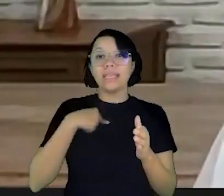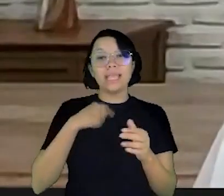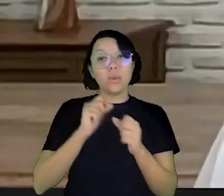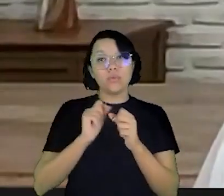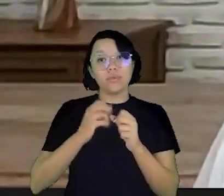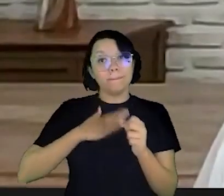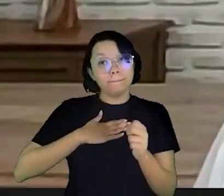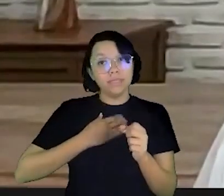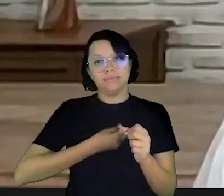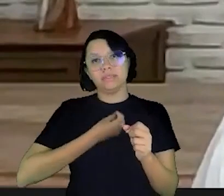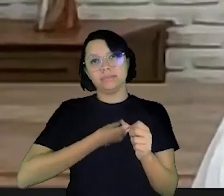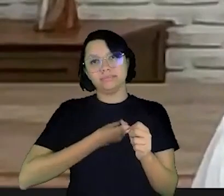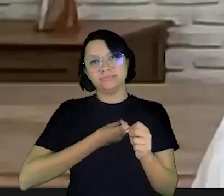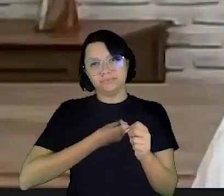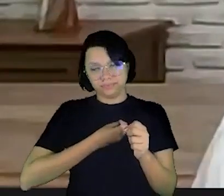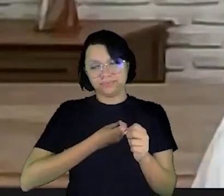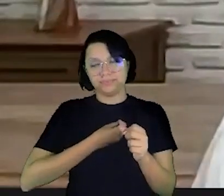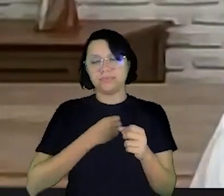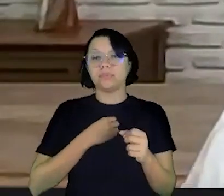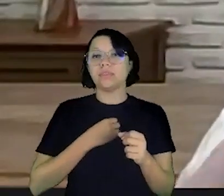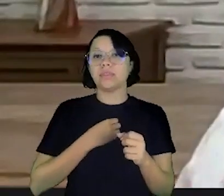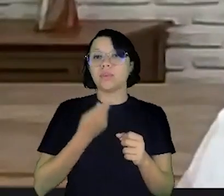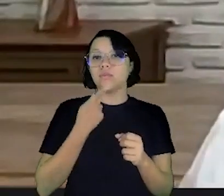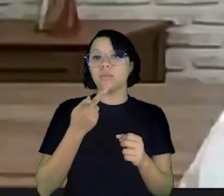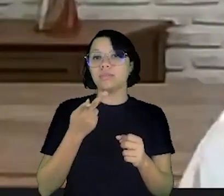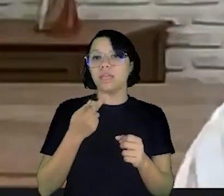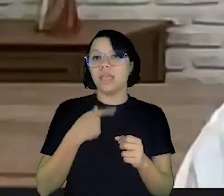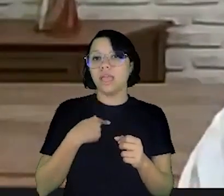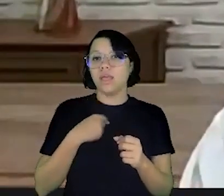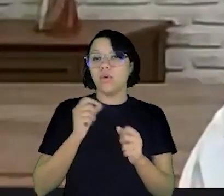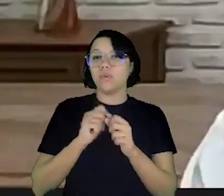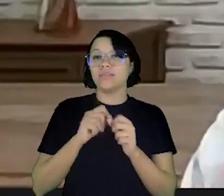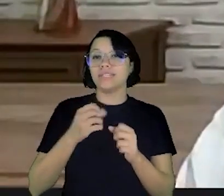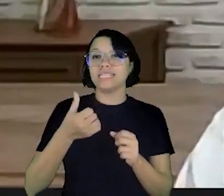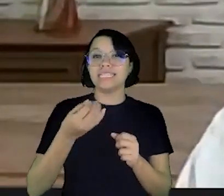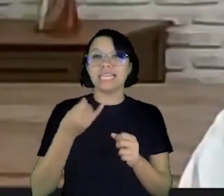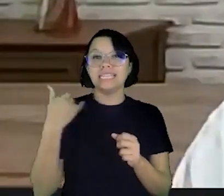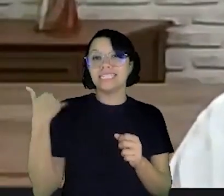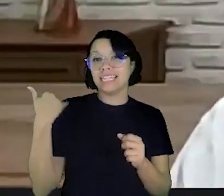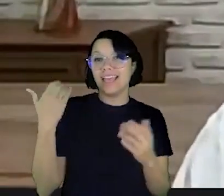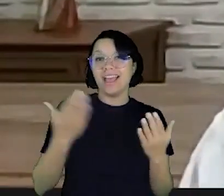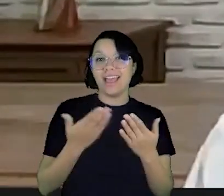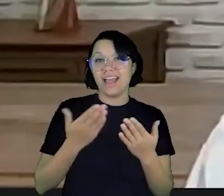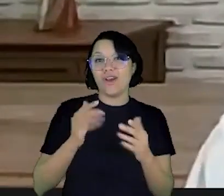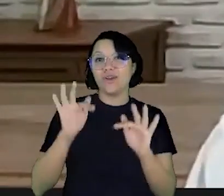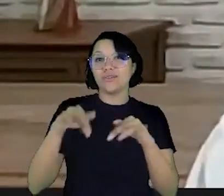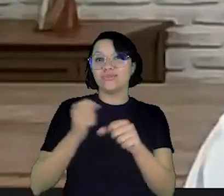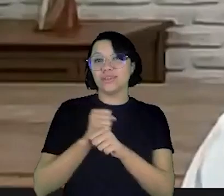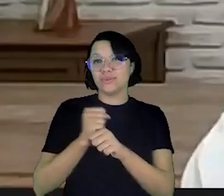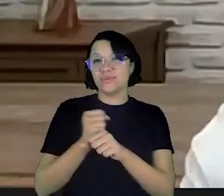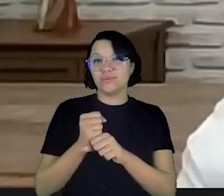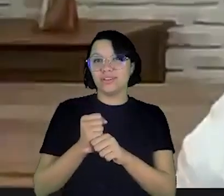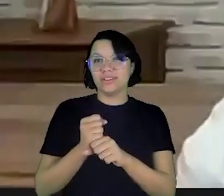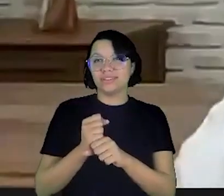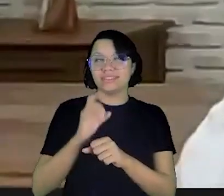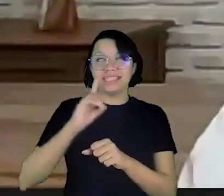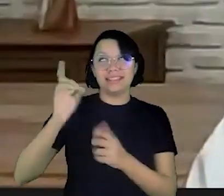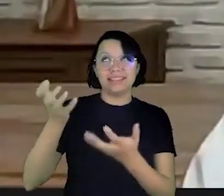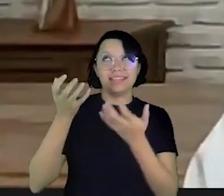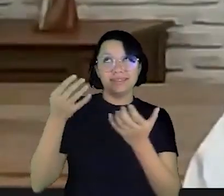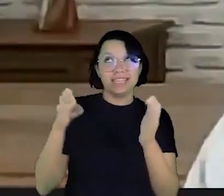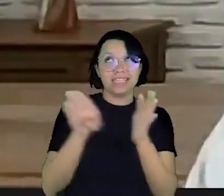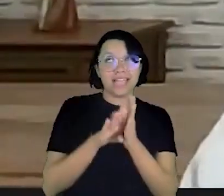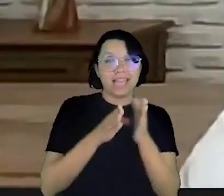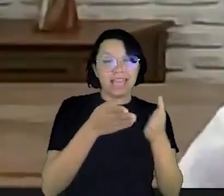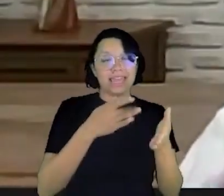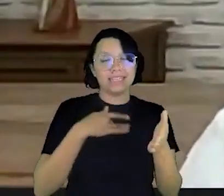minha decisão o que foi que eu fiz na minha vida digo para você eu estou completando 60 anos agora no final do ano se Deus quiser